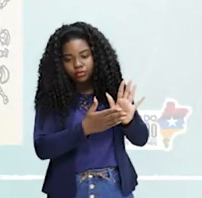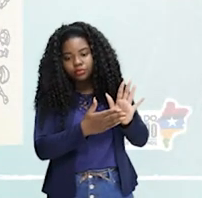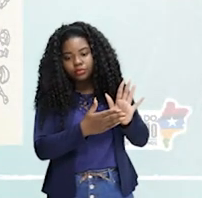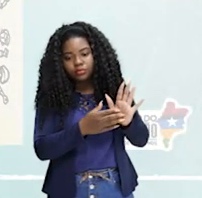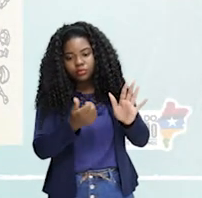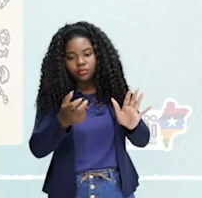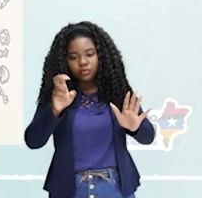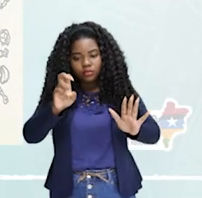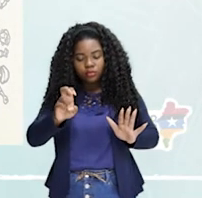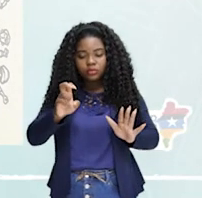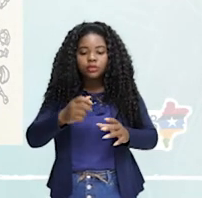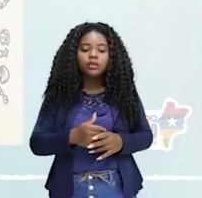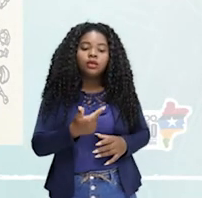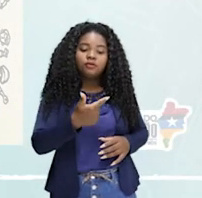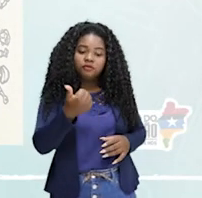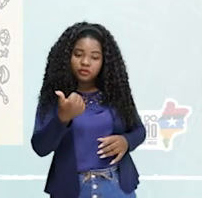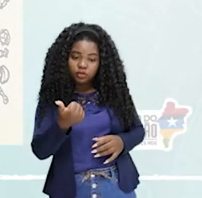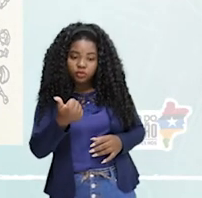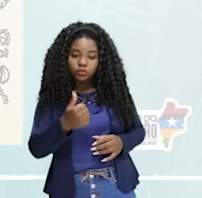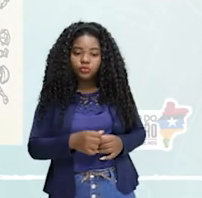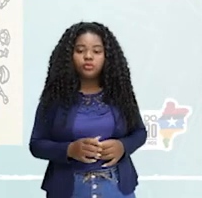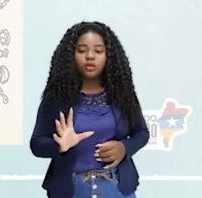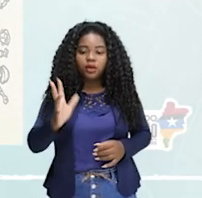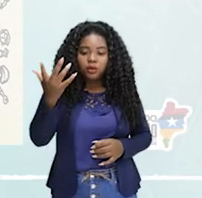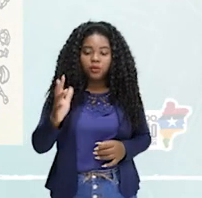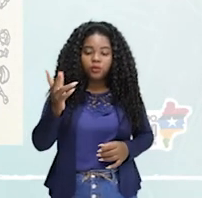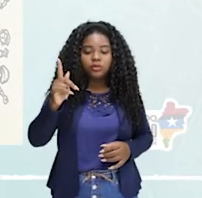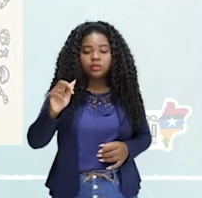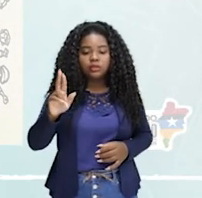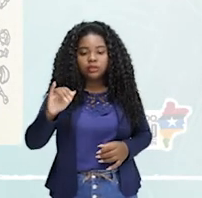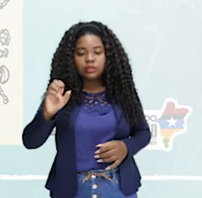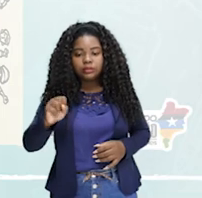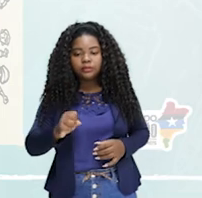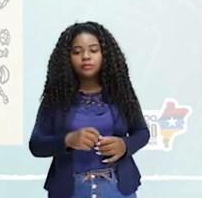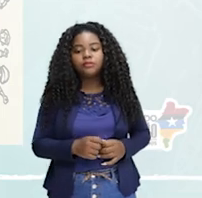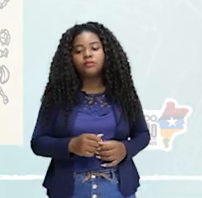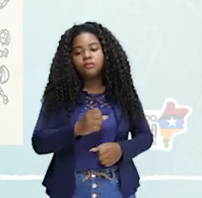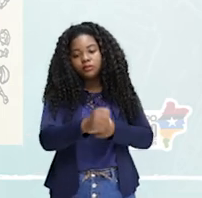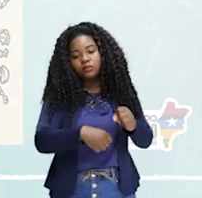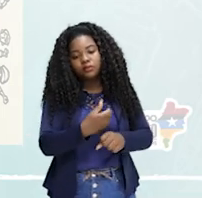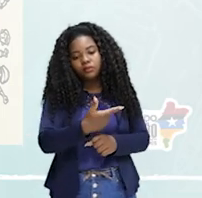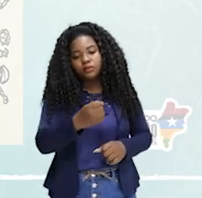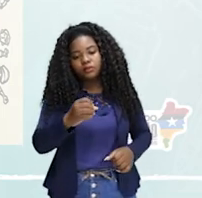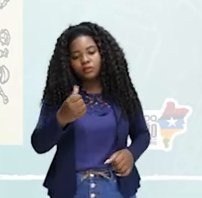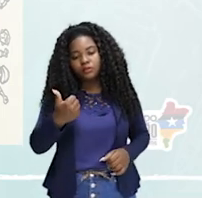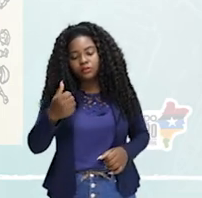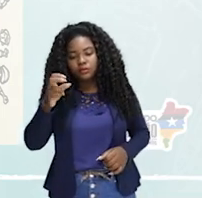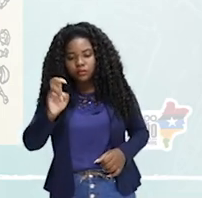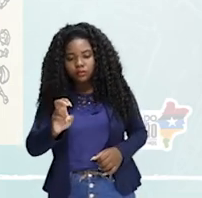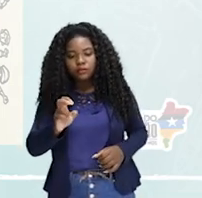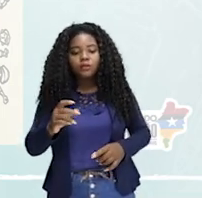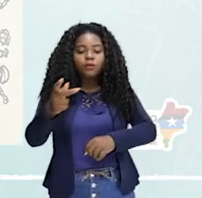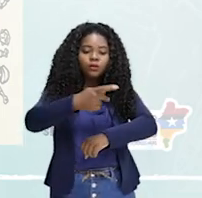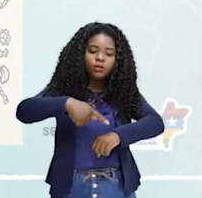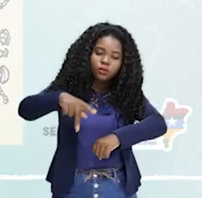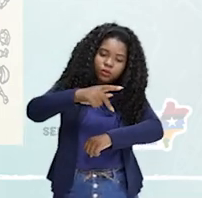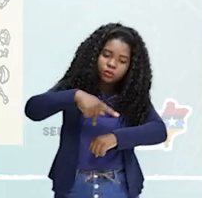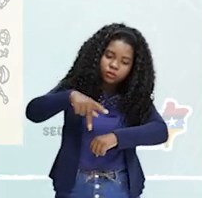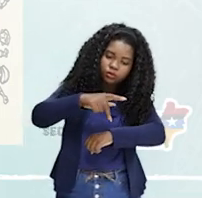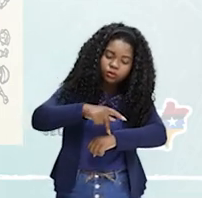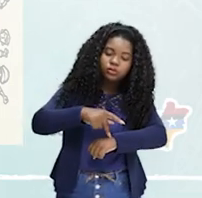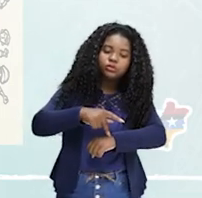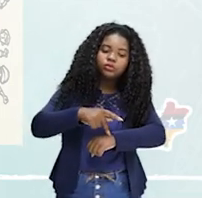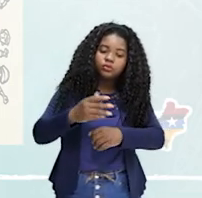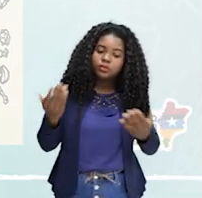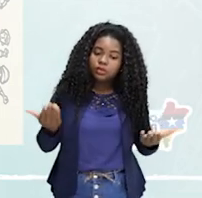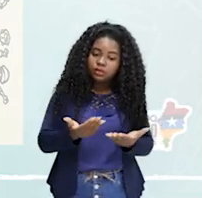COP 21, que aconteceu em Paris, em 2015, onde os países deveriam, de fato, agora, não